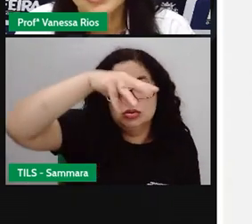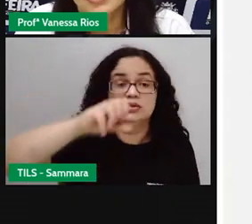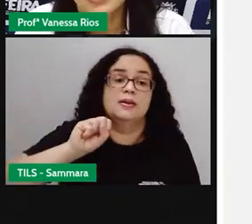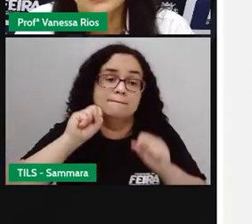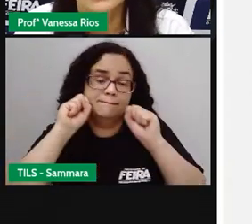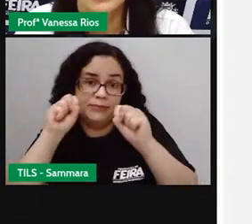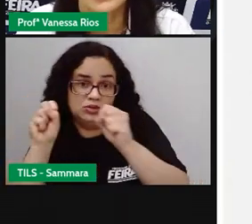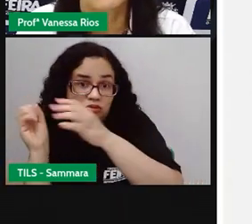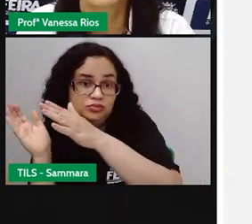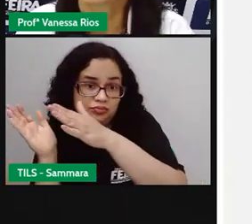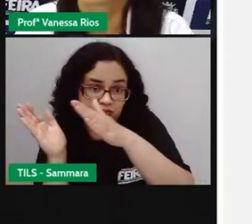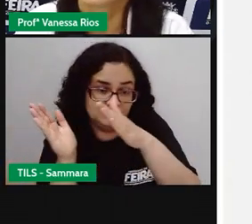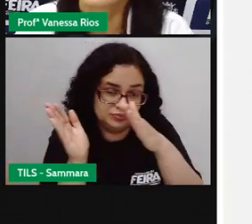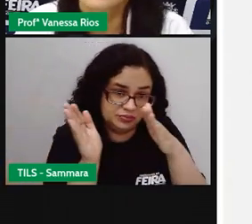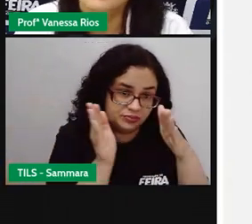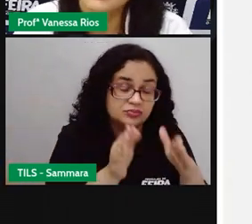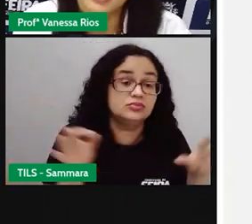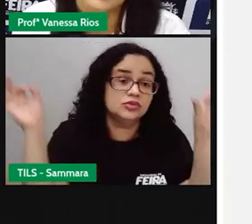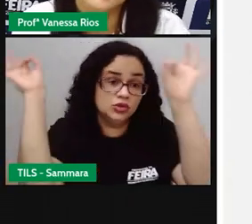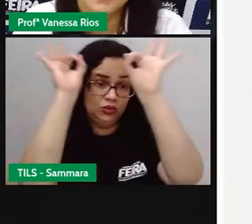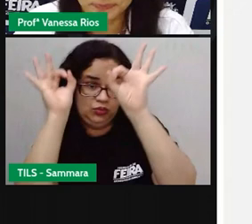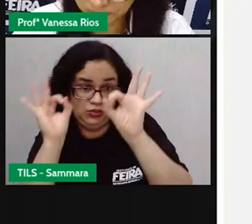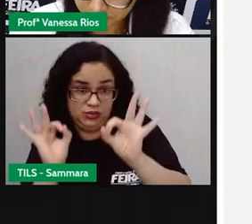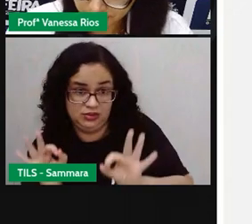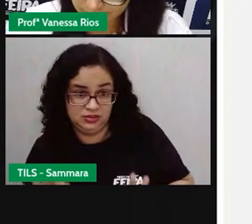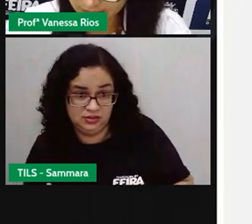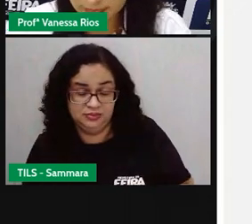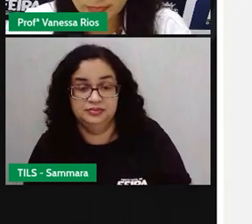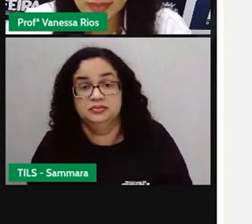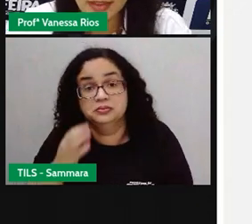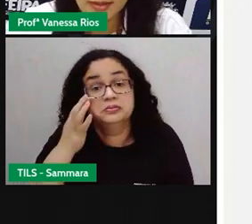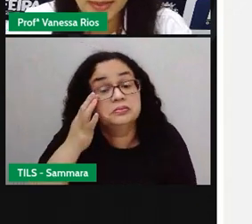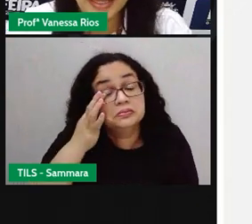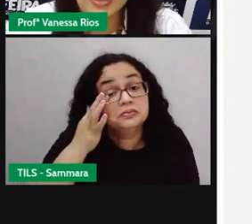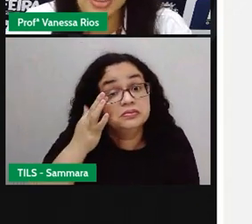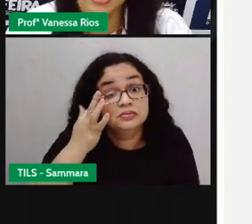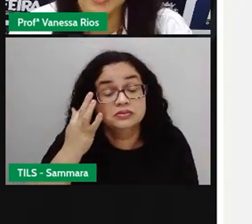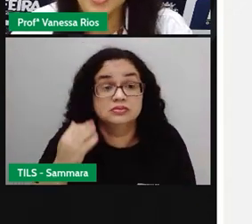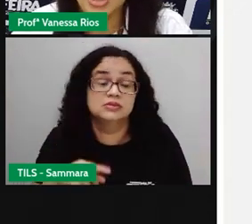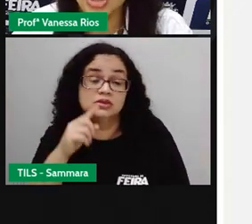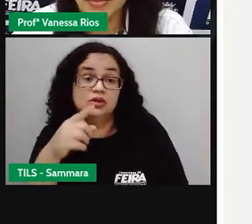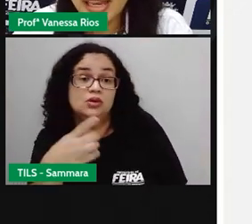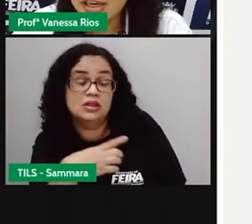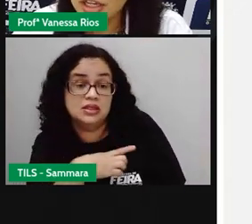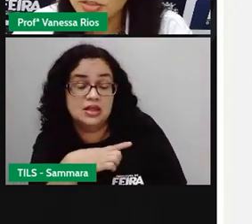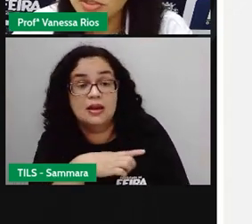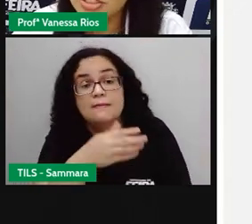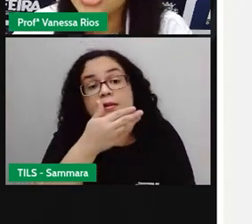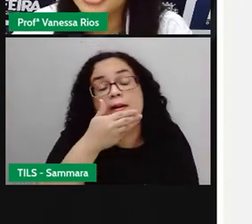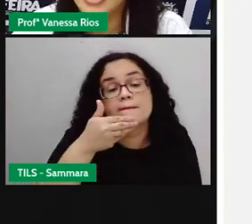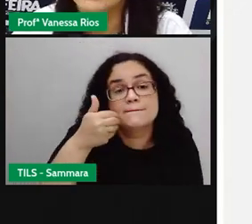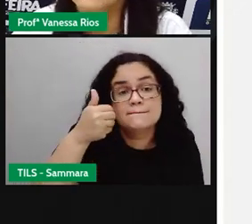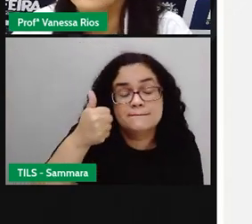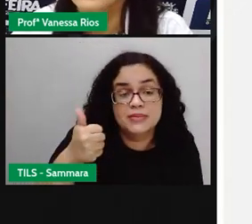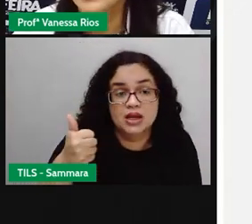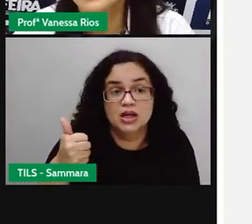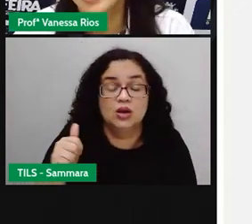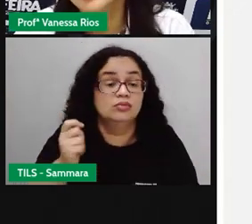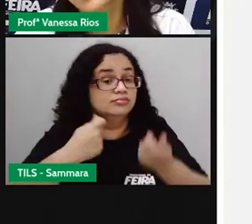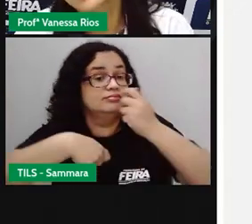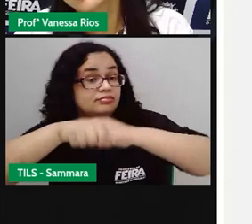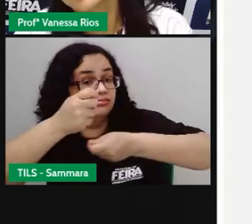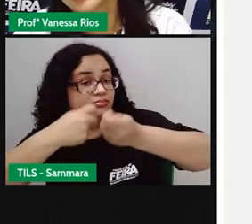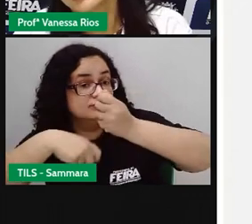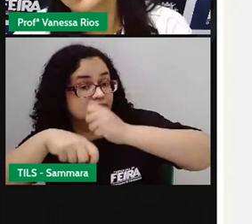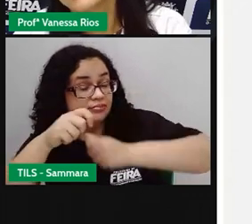estabelecida, né? Ela pode ser organizada. Para que seu tempo seja melhor administrado e